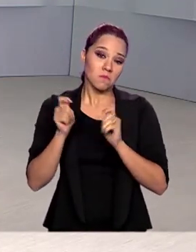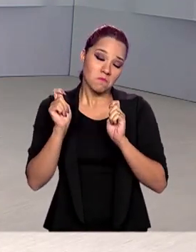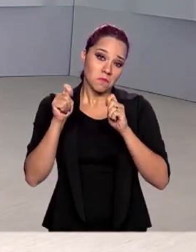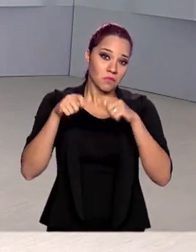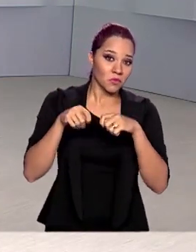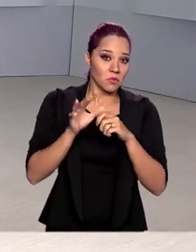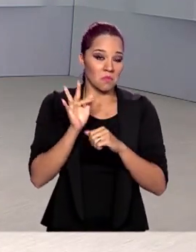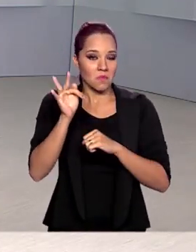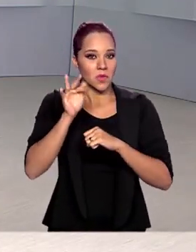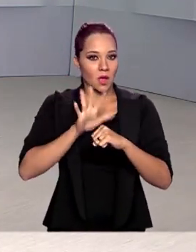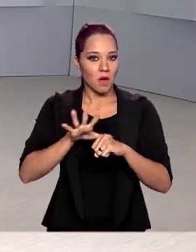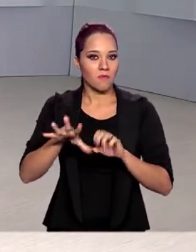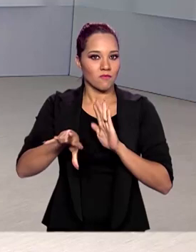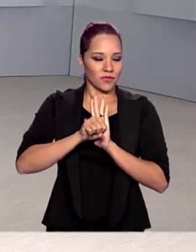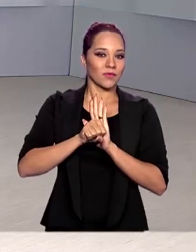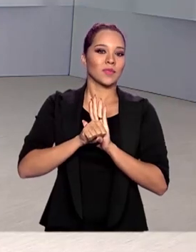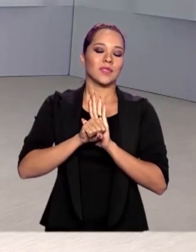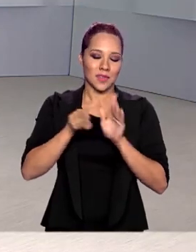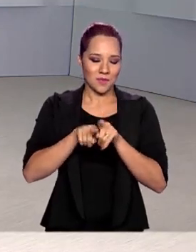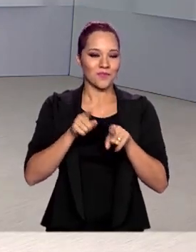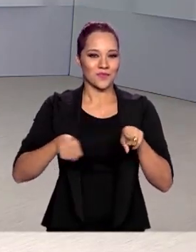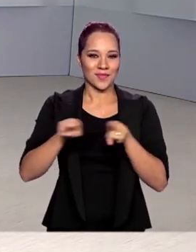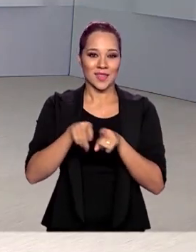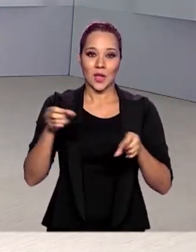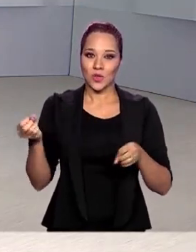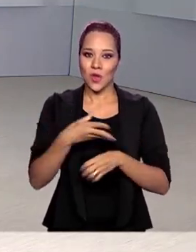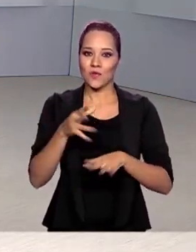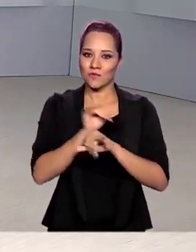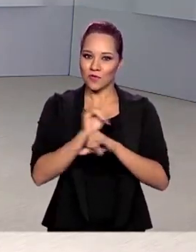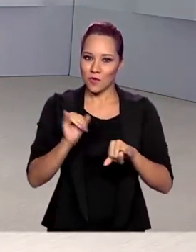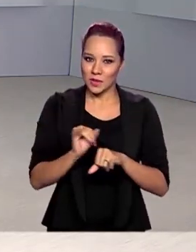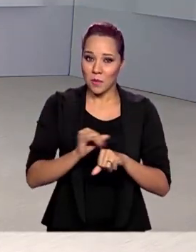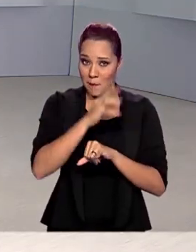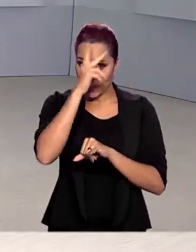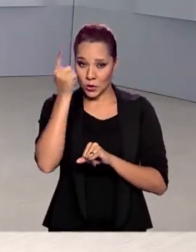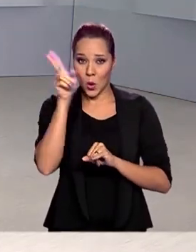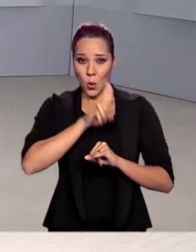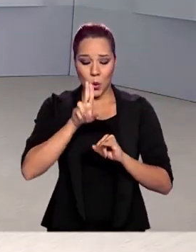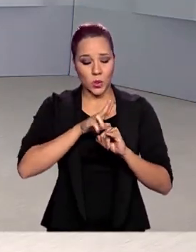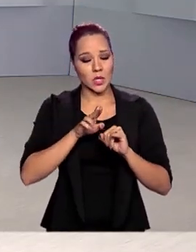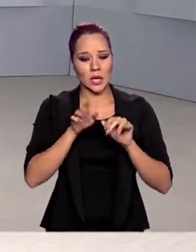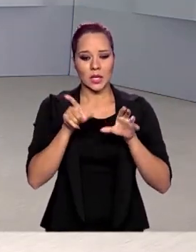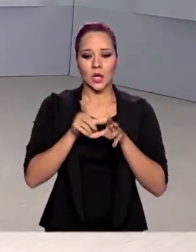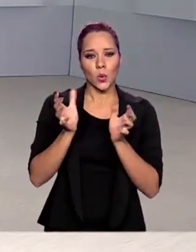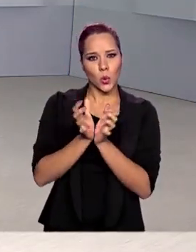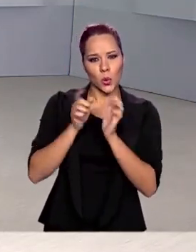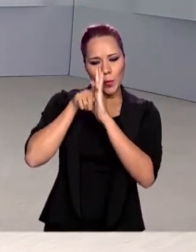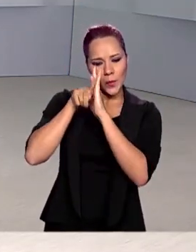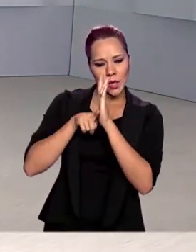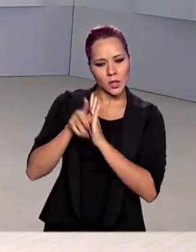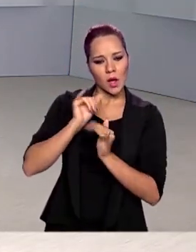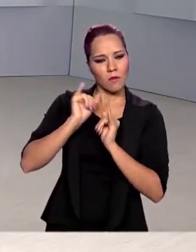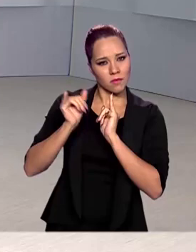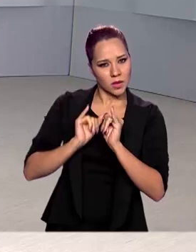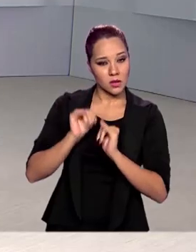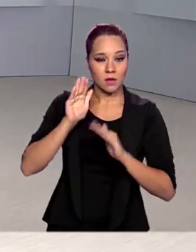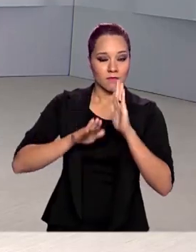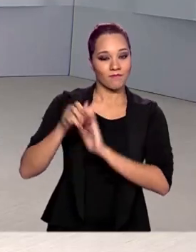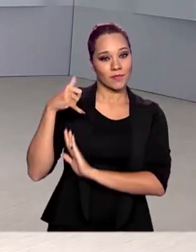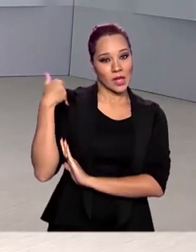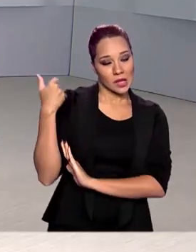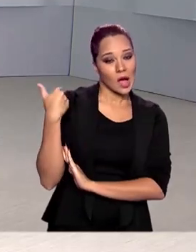atualizada. Foram incluídos novos dados que qualificam o usuário dentro dos grupos de risco, conforme idade,